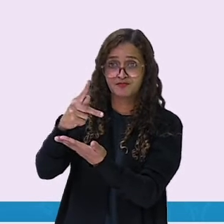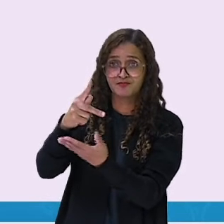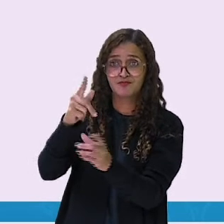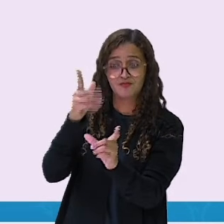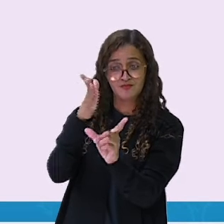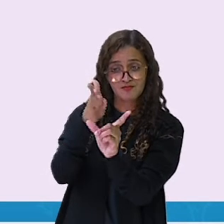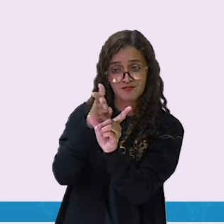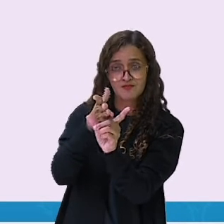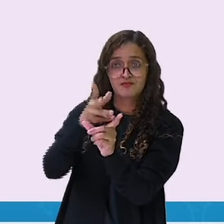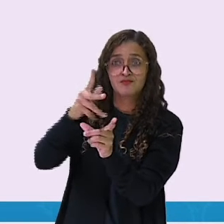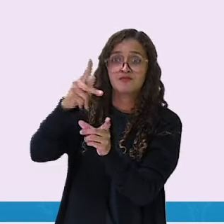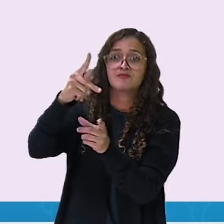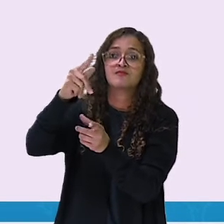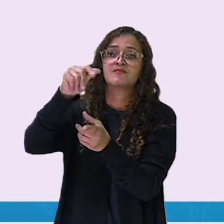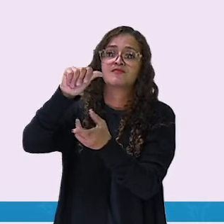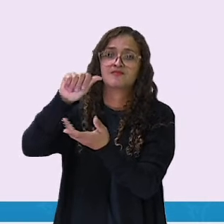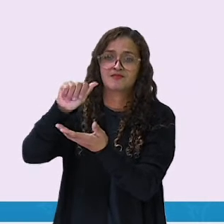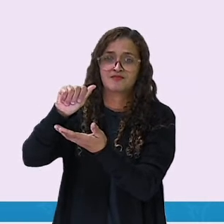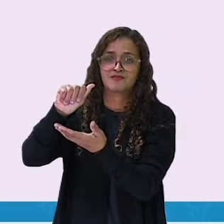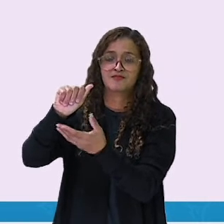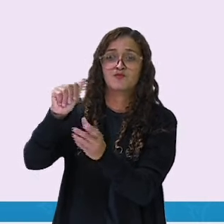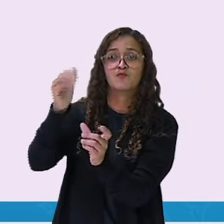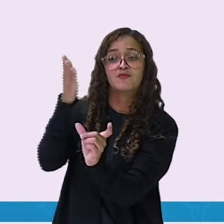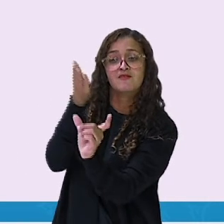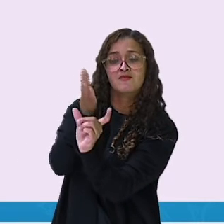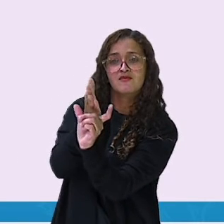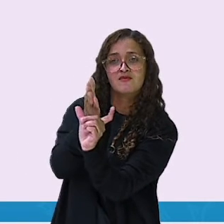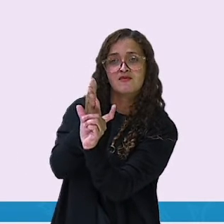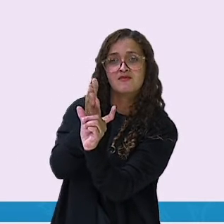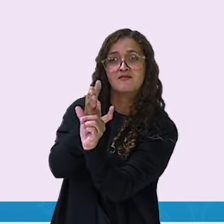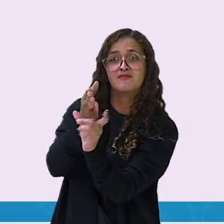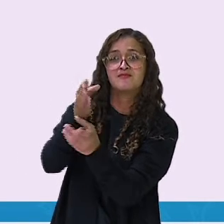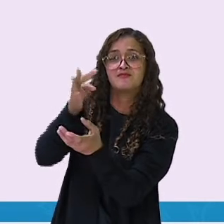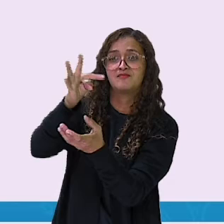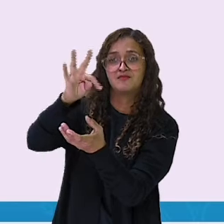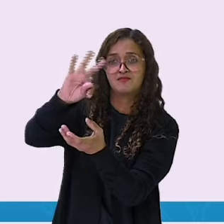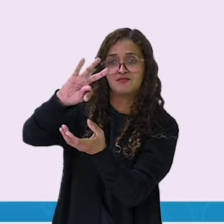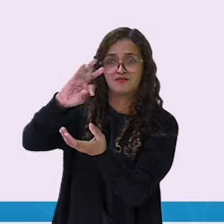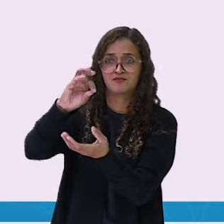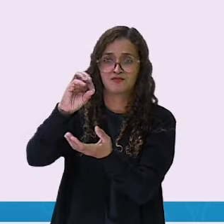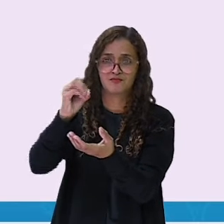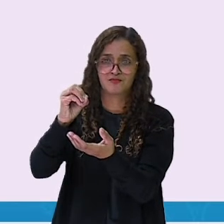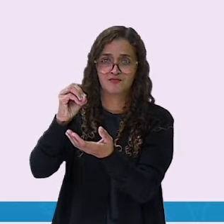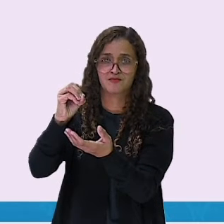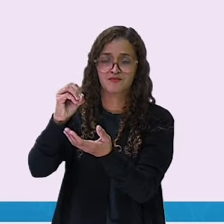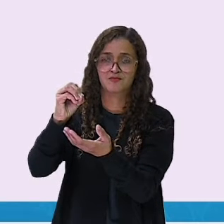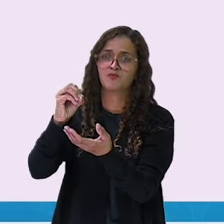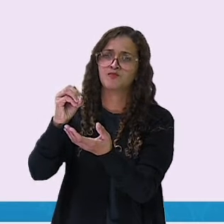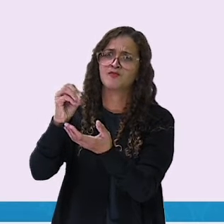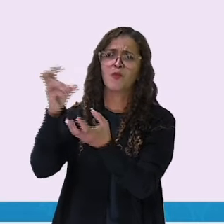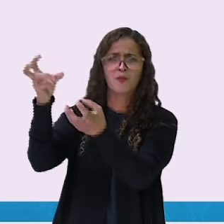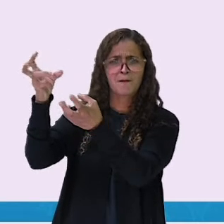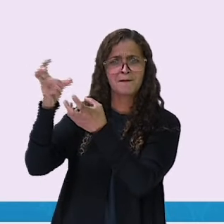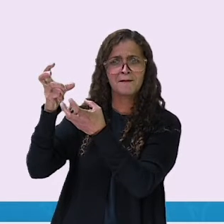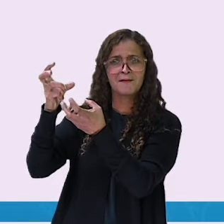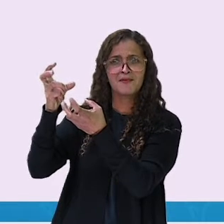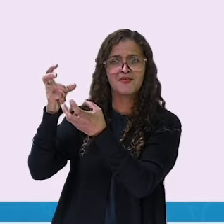com a sílaba tó.